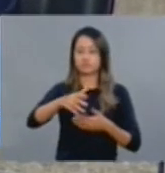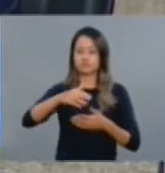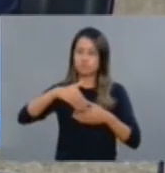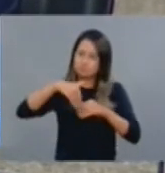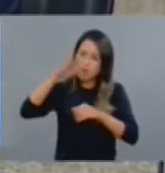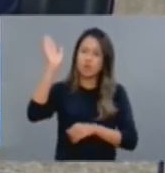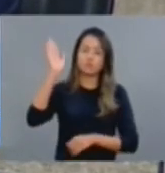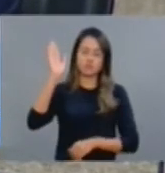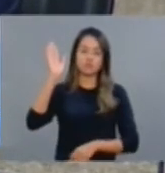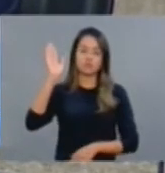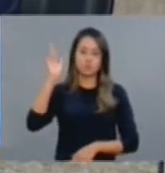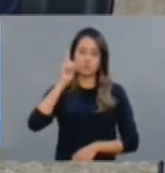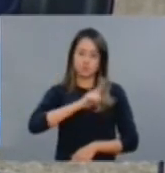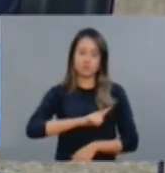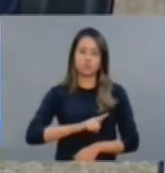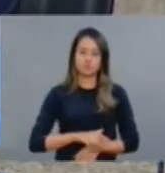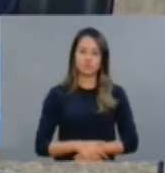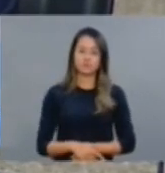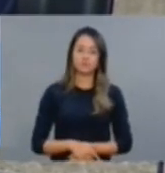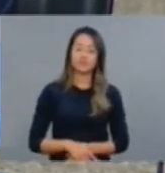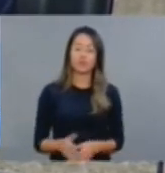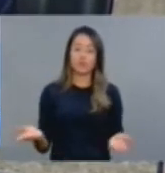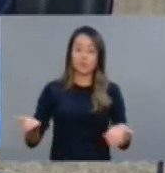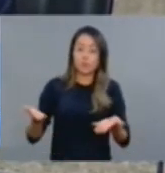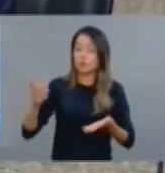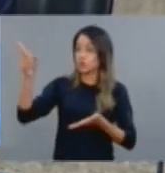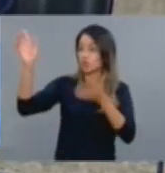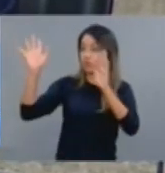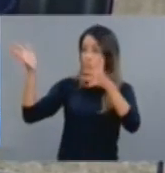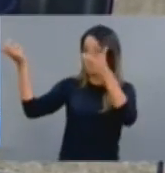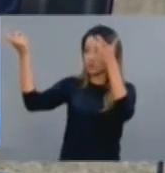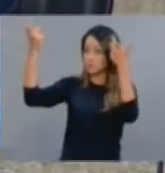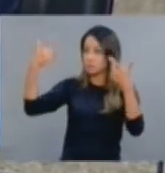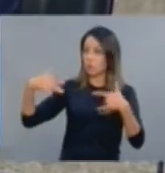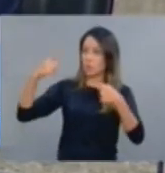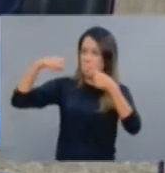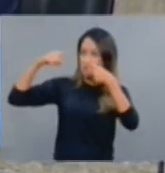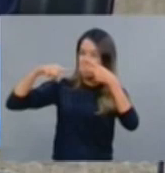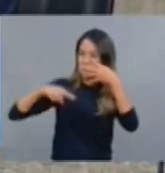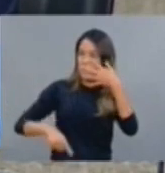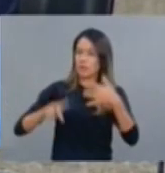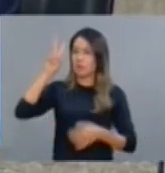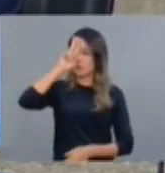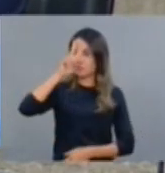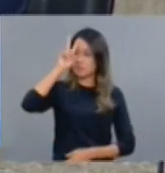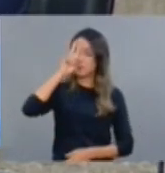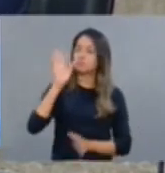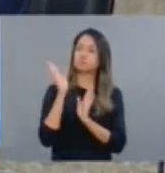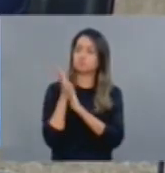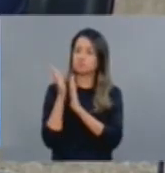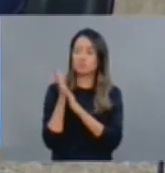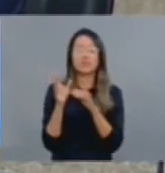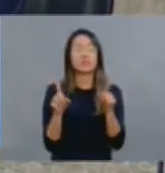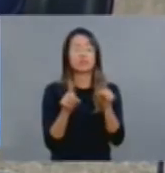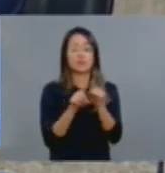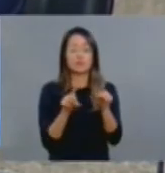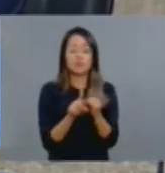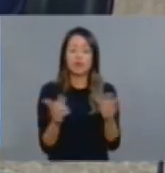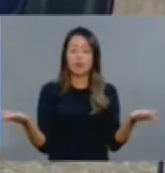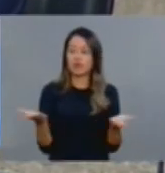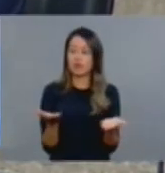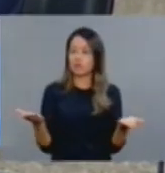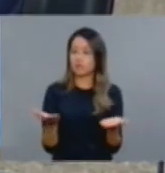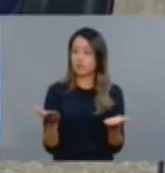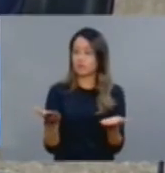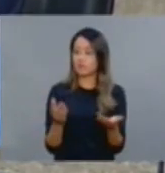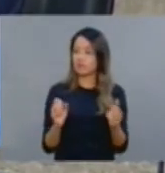hoje aqui na casa lembrou. Eu acrescento também, reforço